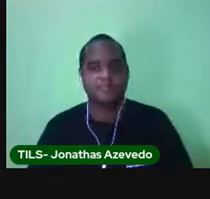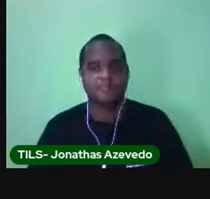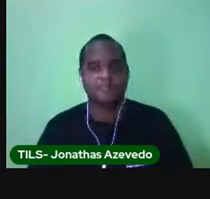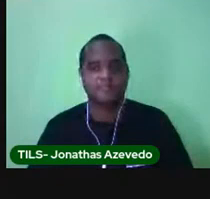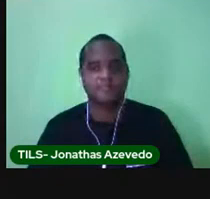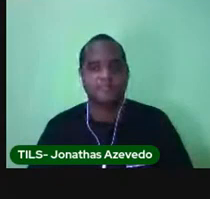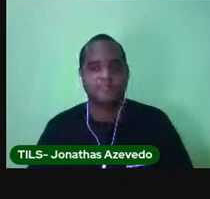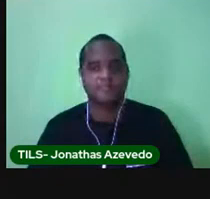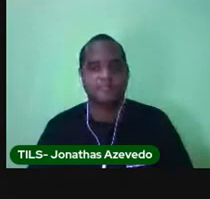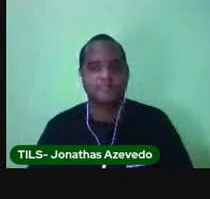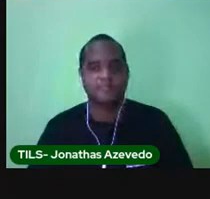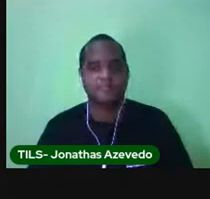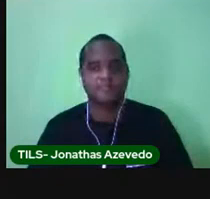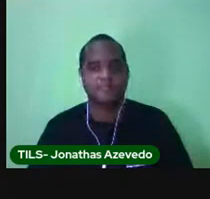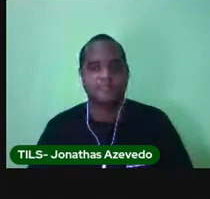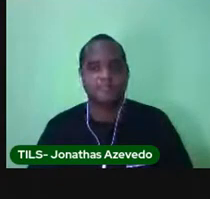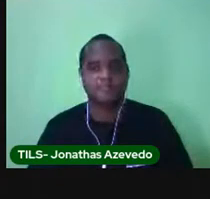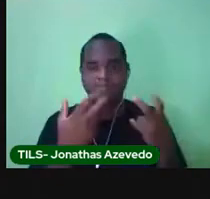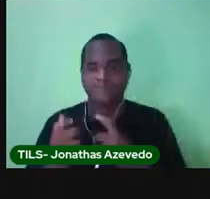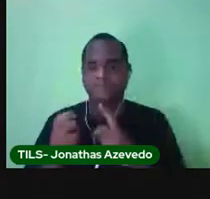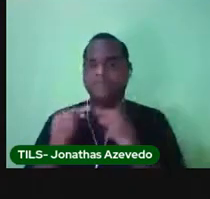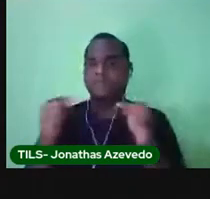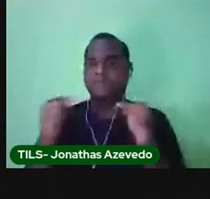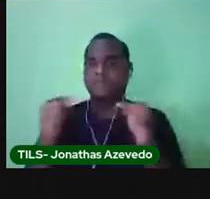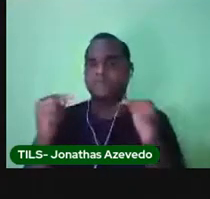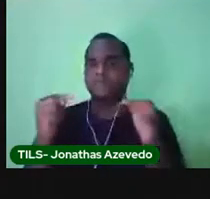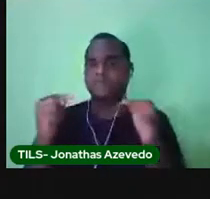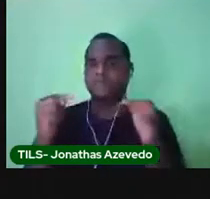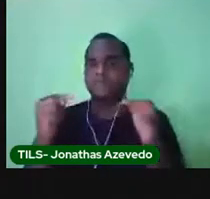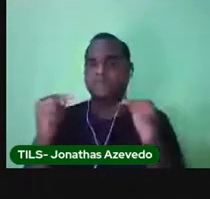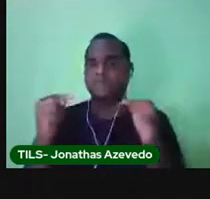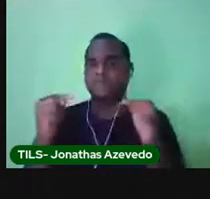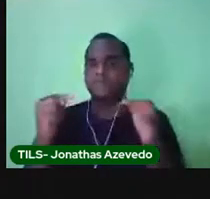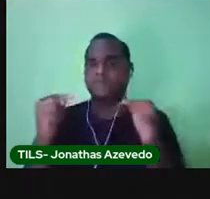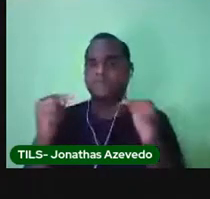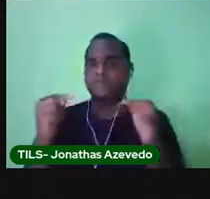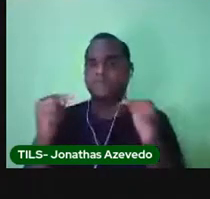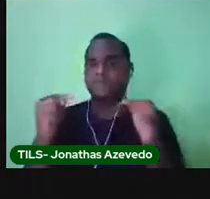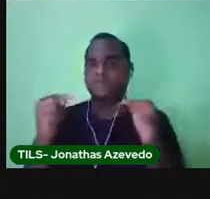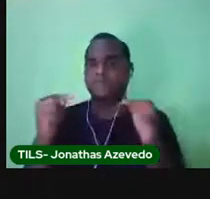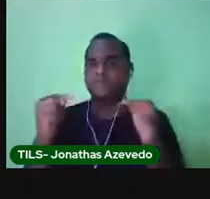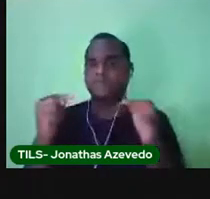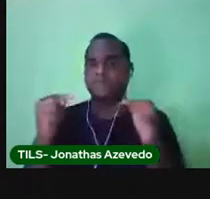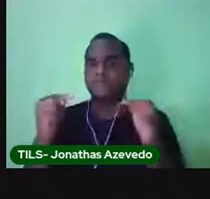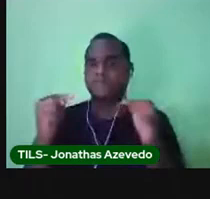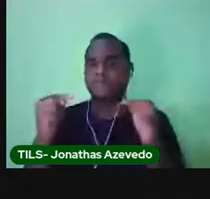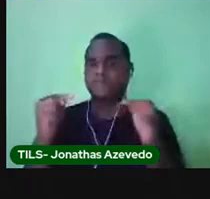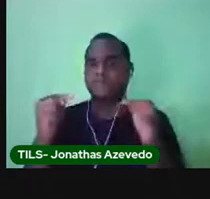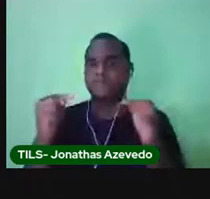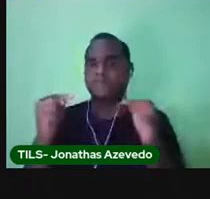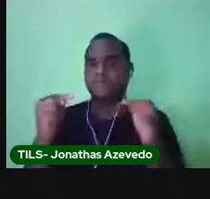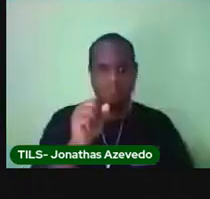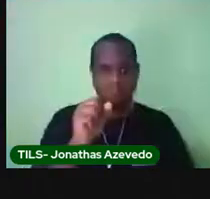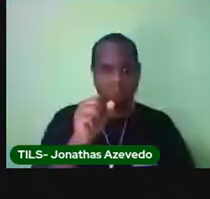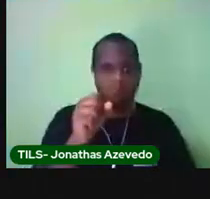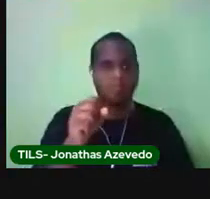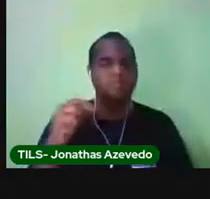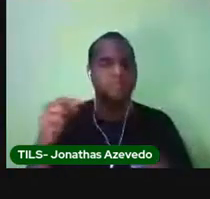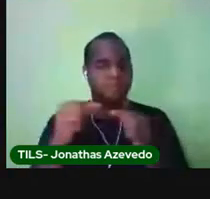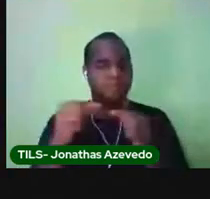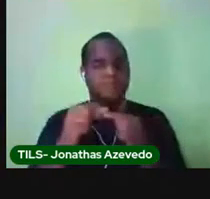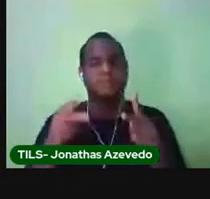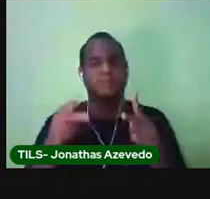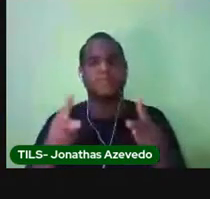Esse é o calendário de vacinação. Esse é de 2018, mas ele é válido também,